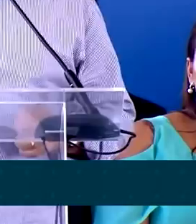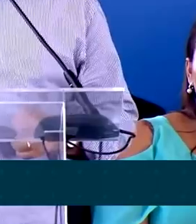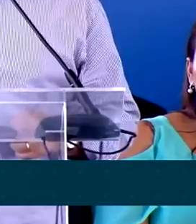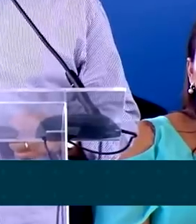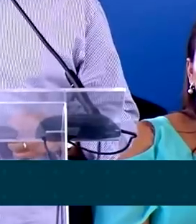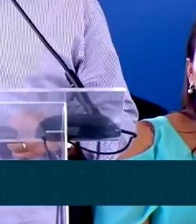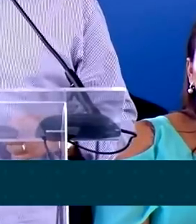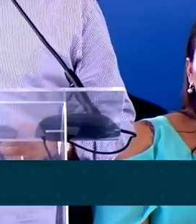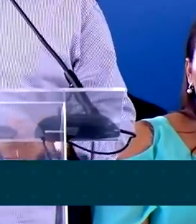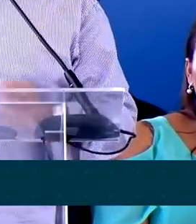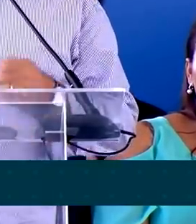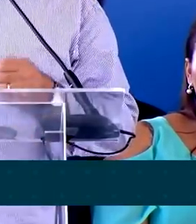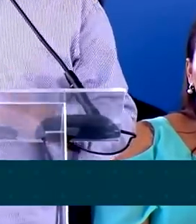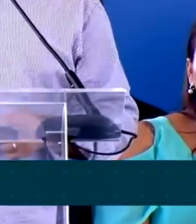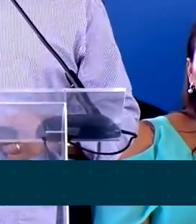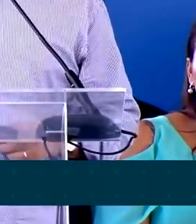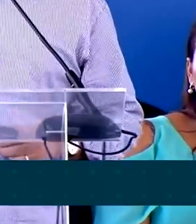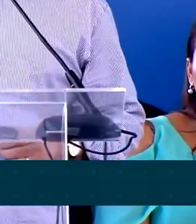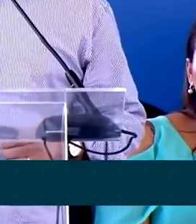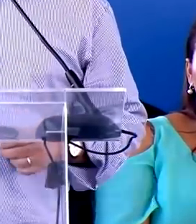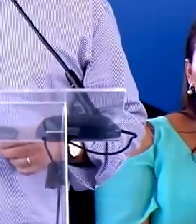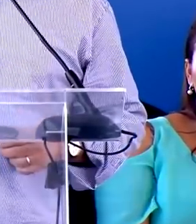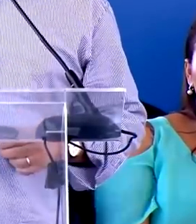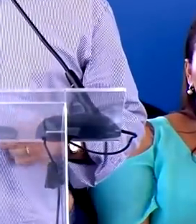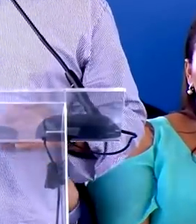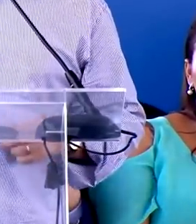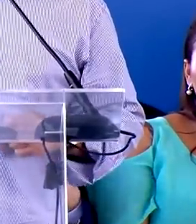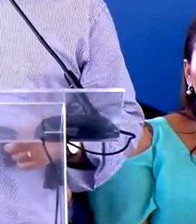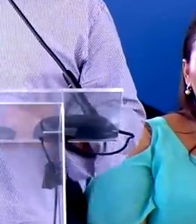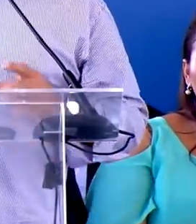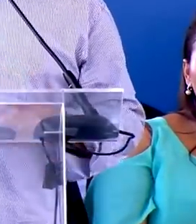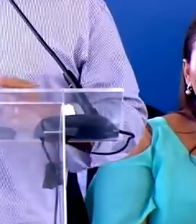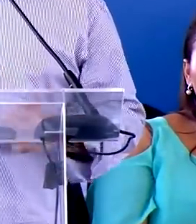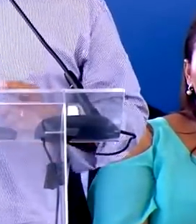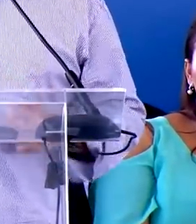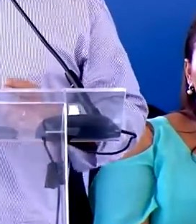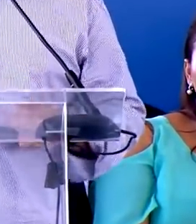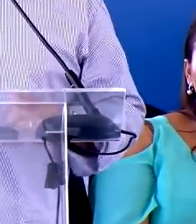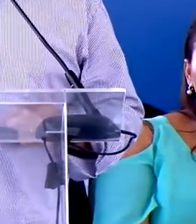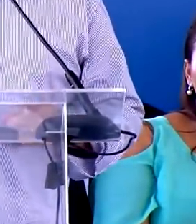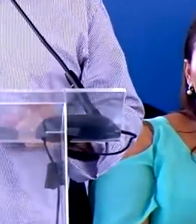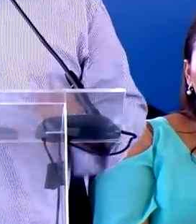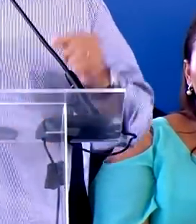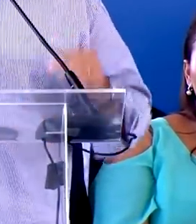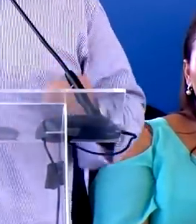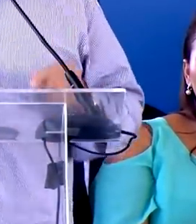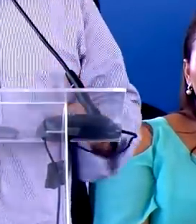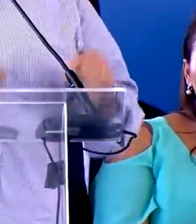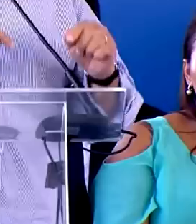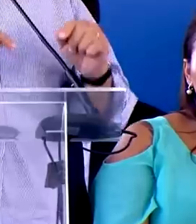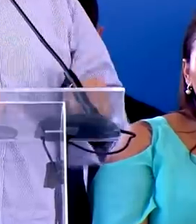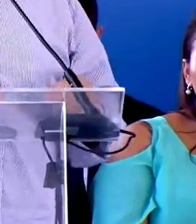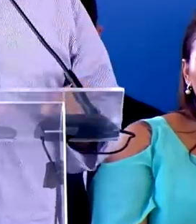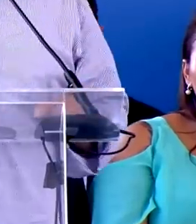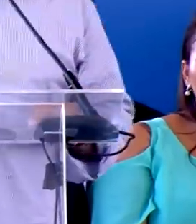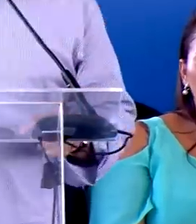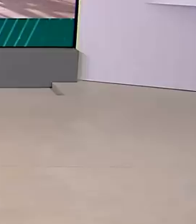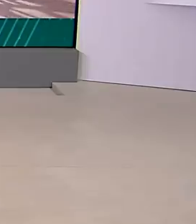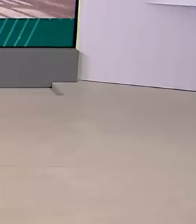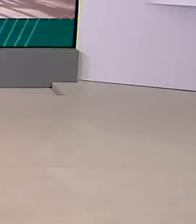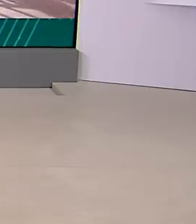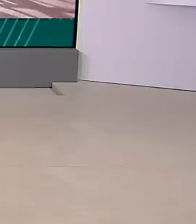respeita a população brasileira. Um governo que leva em consideração os interesses do Estado.